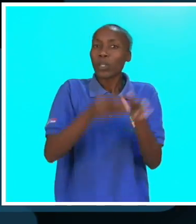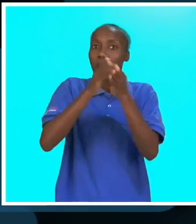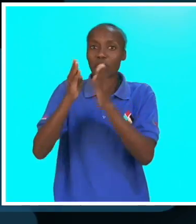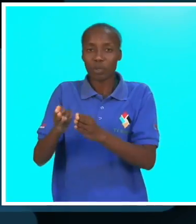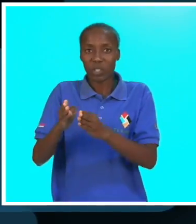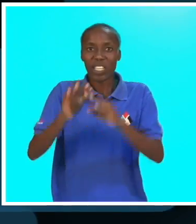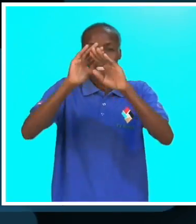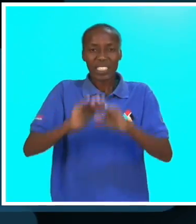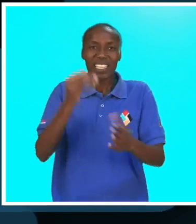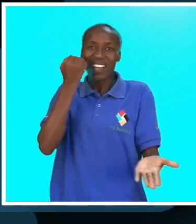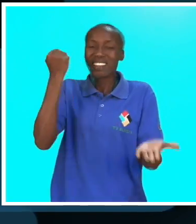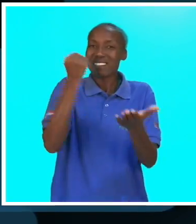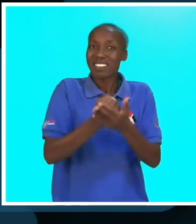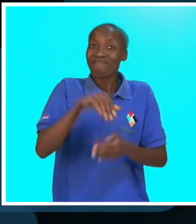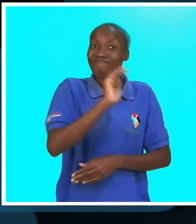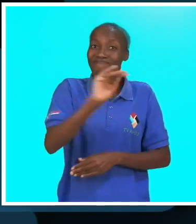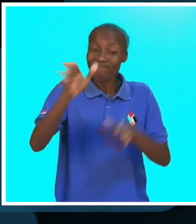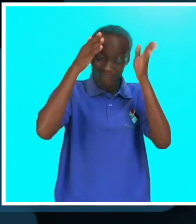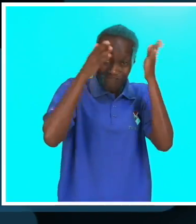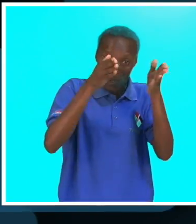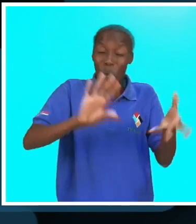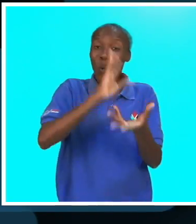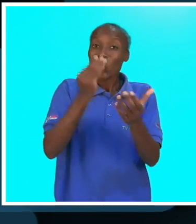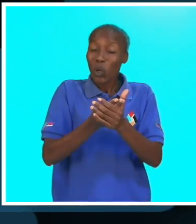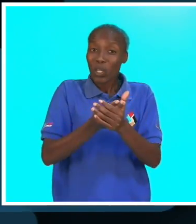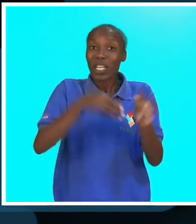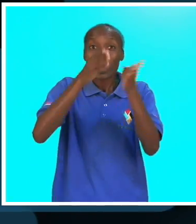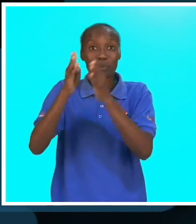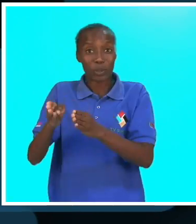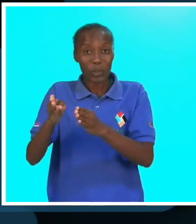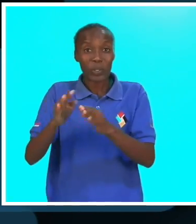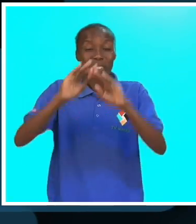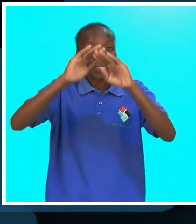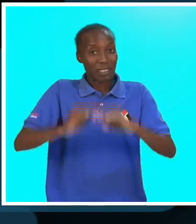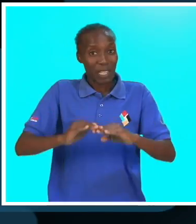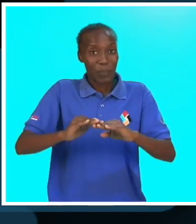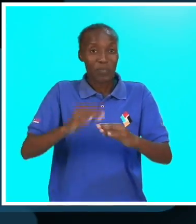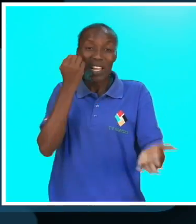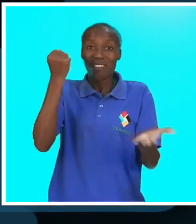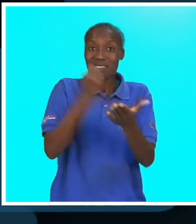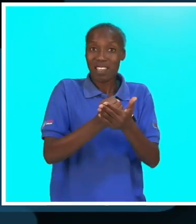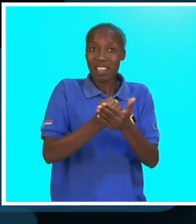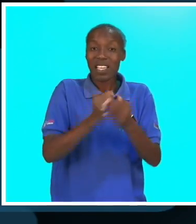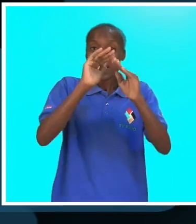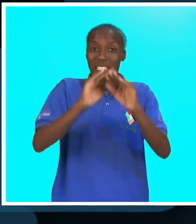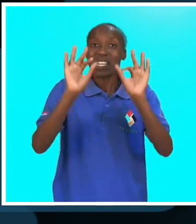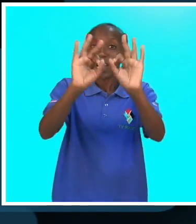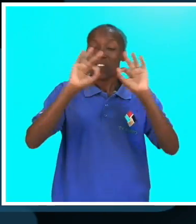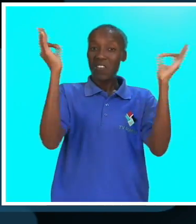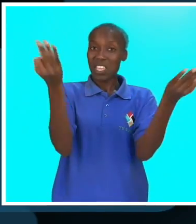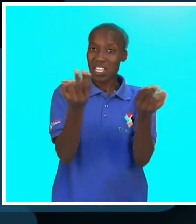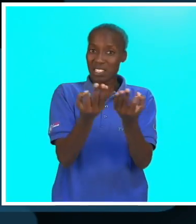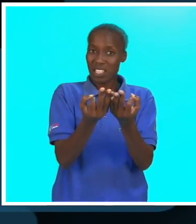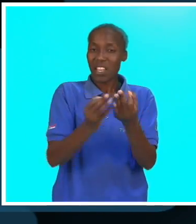Então, todo atleta com registro, atenção, todo atleta com registro no IPSA,